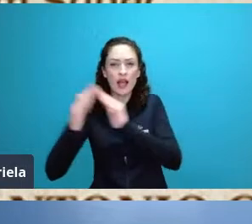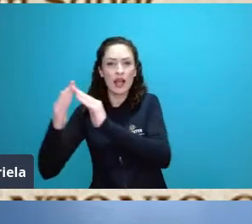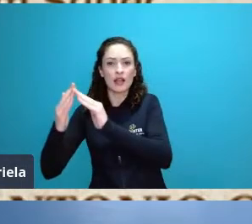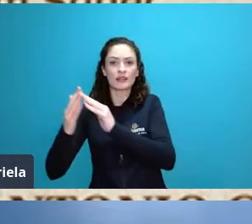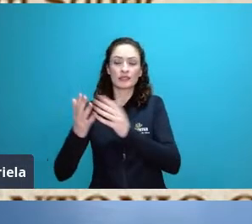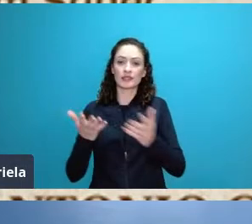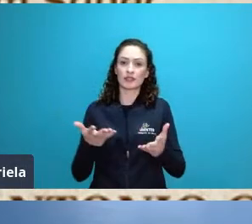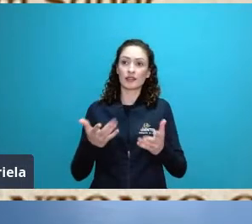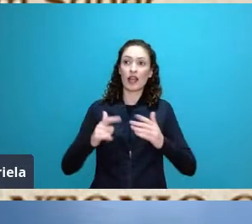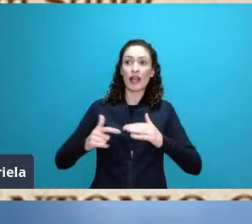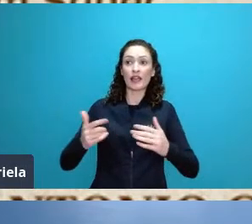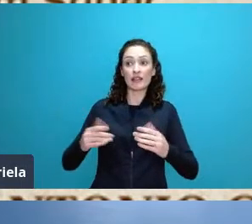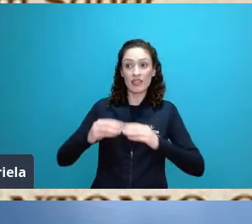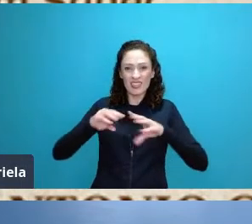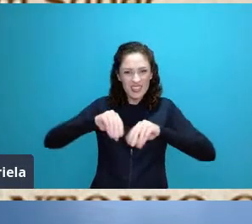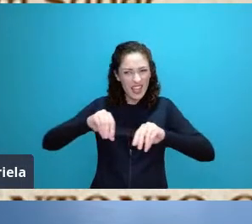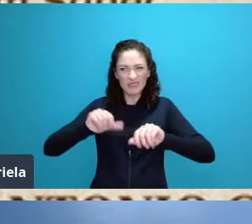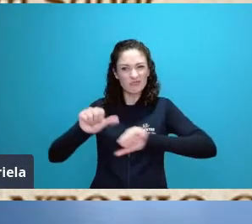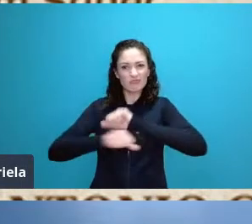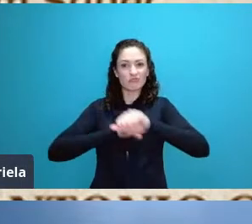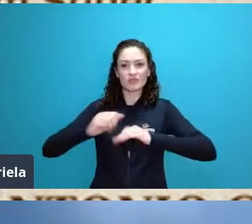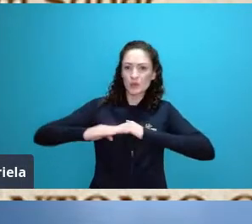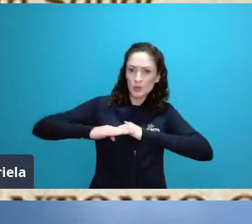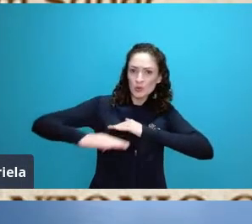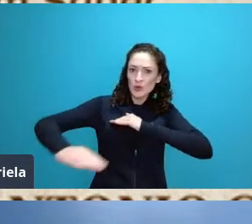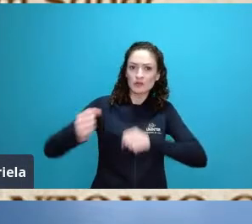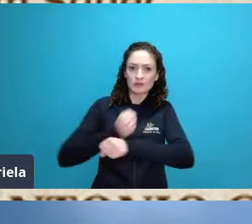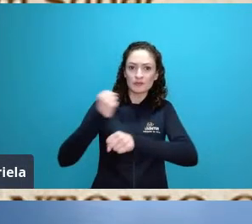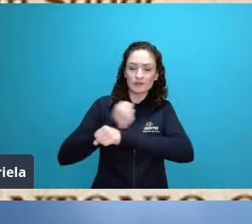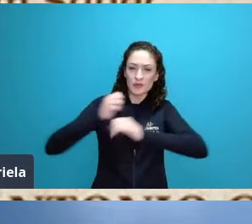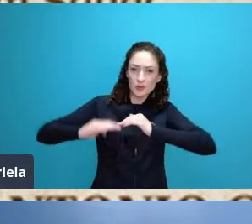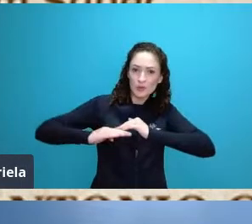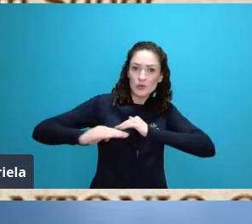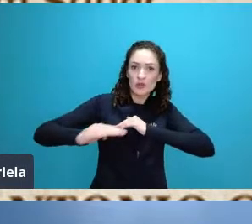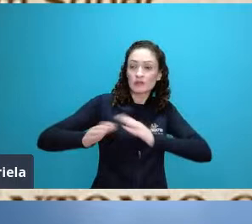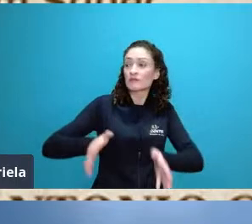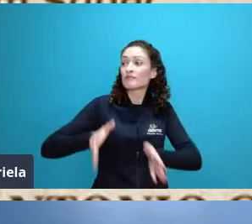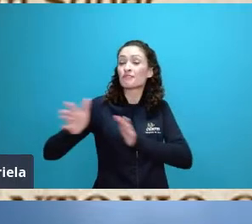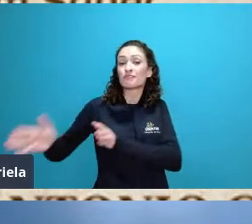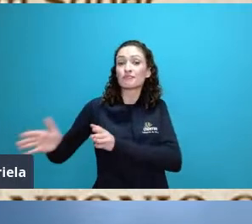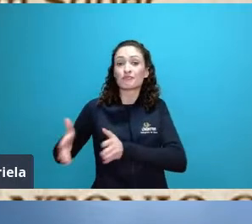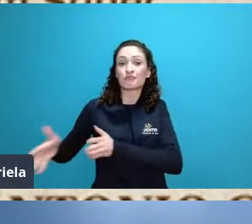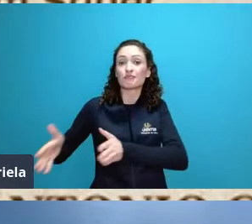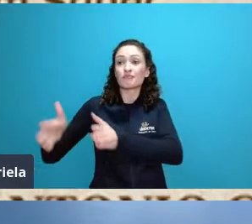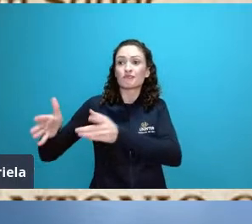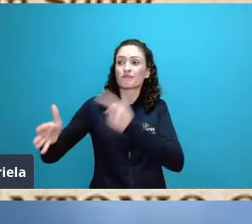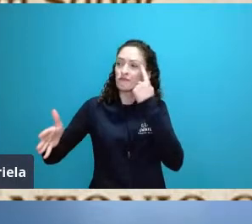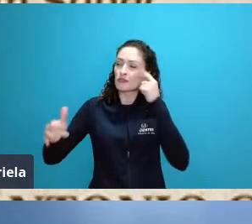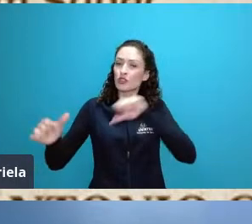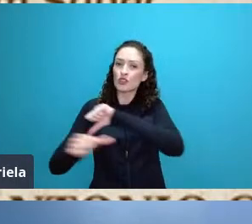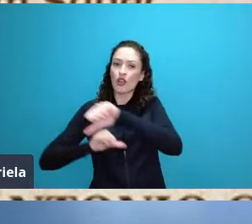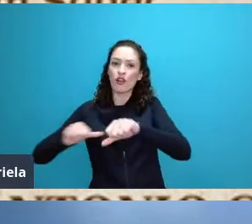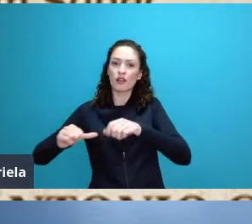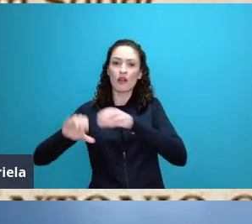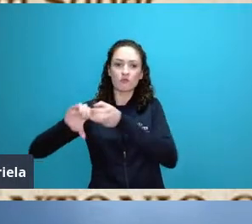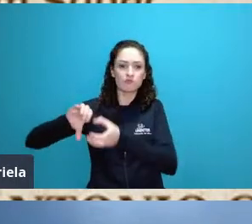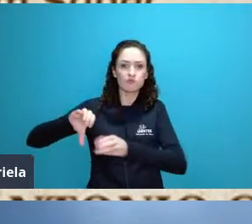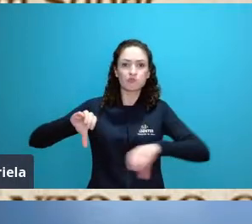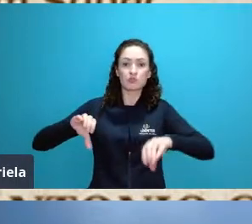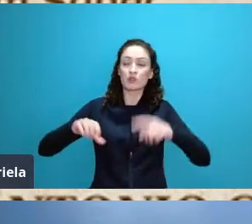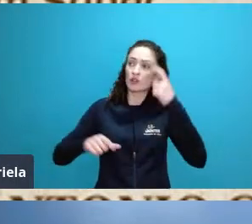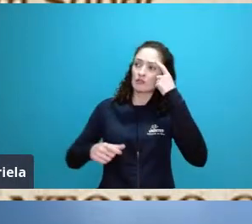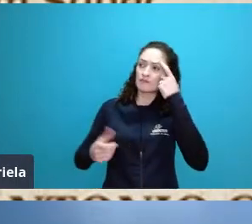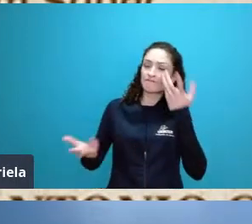automaticamente você está inviabilizando aquela bacia para ser para abastecimento então a gente tem isso assim poderia